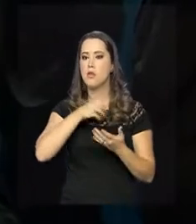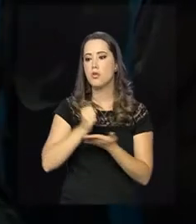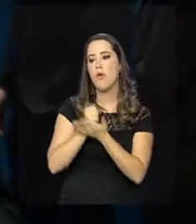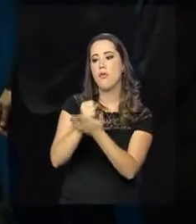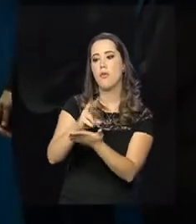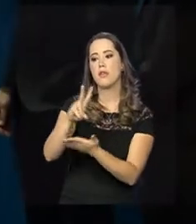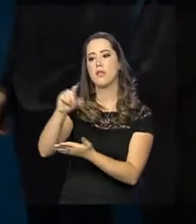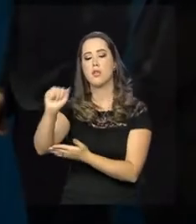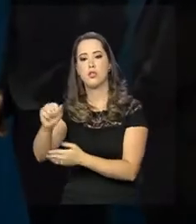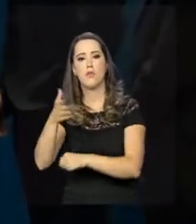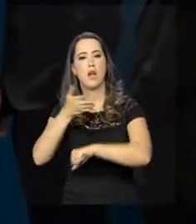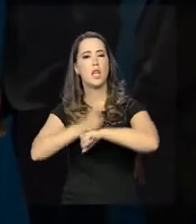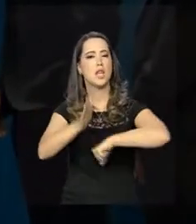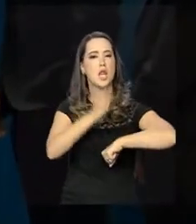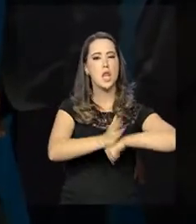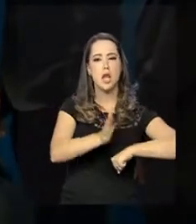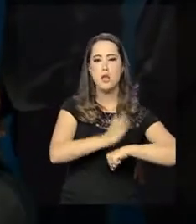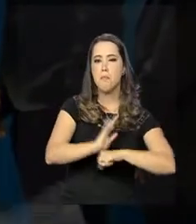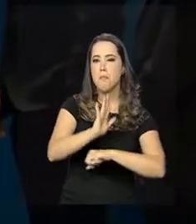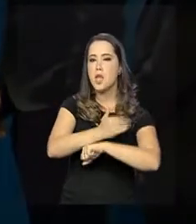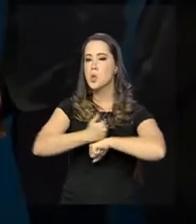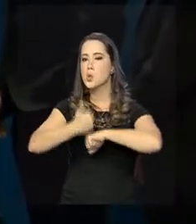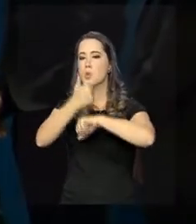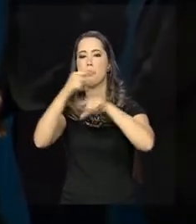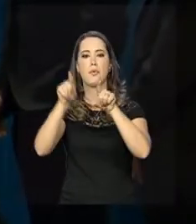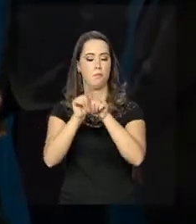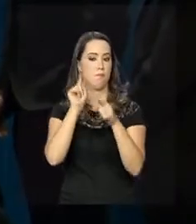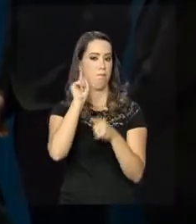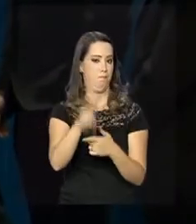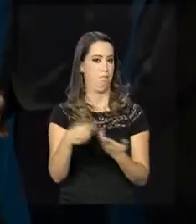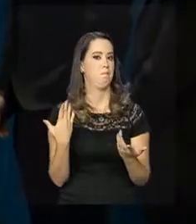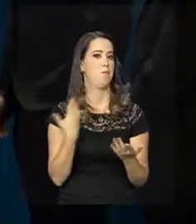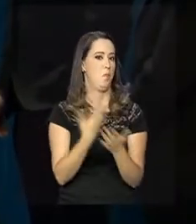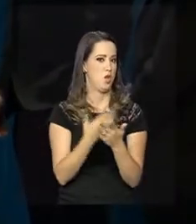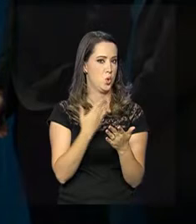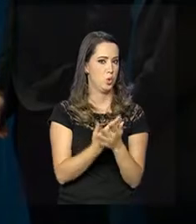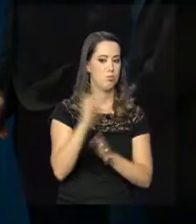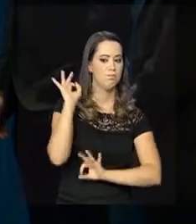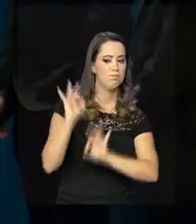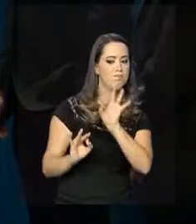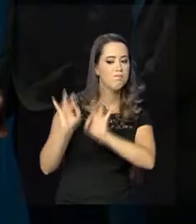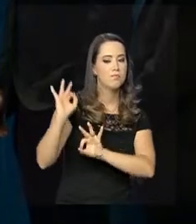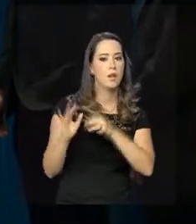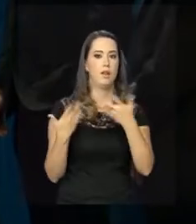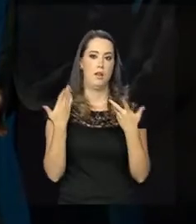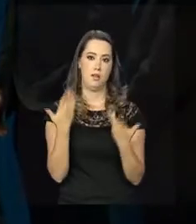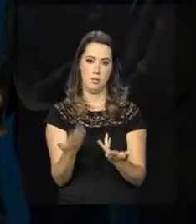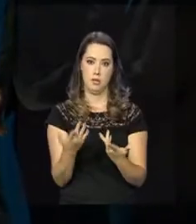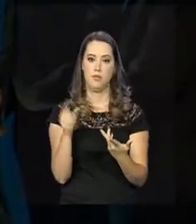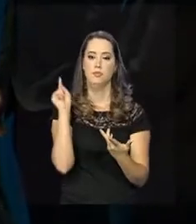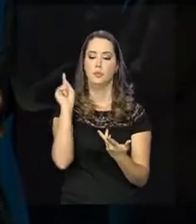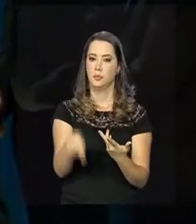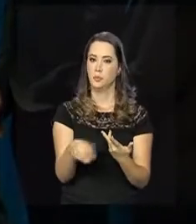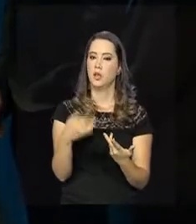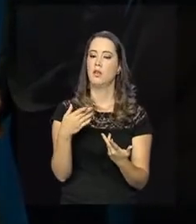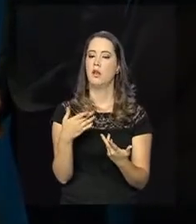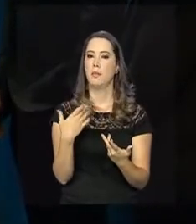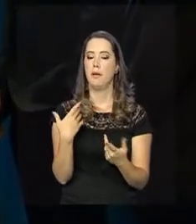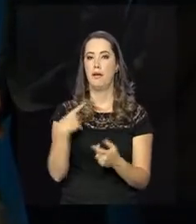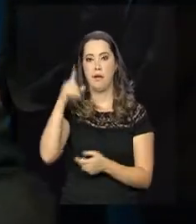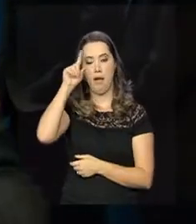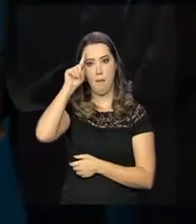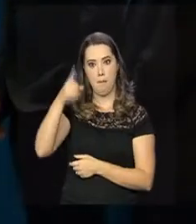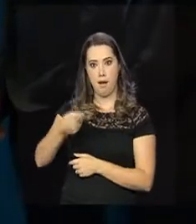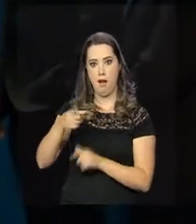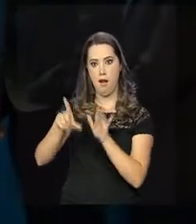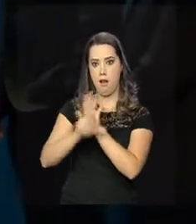em cursos de especialização, também a realização de estudos estratégicos. A lei também prevê aí que estados e municípios